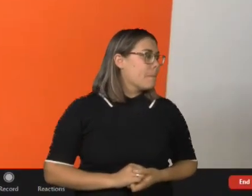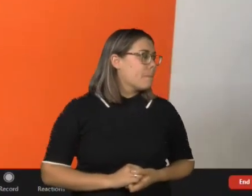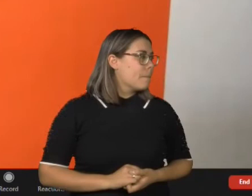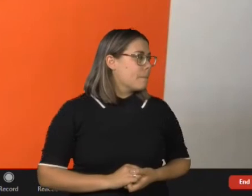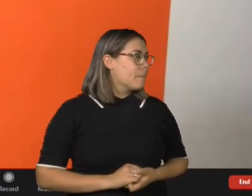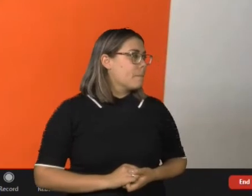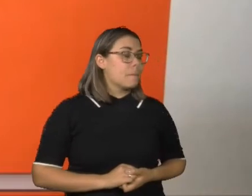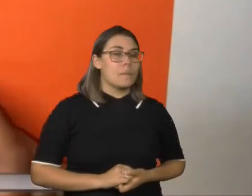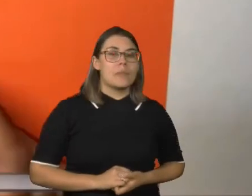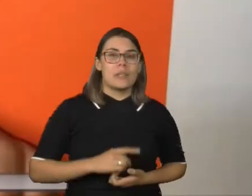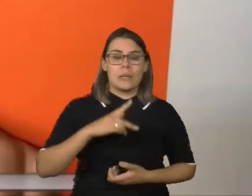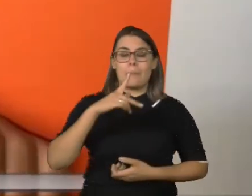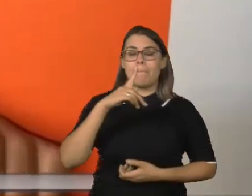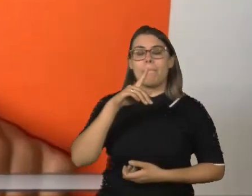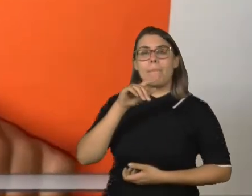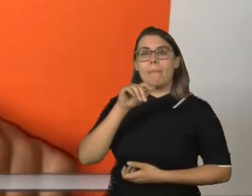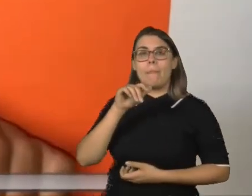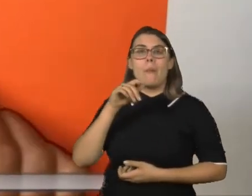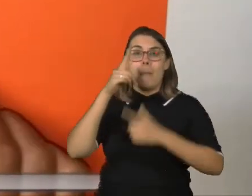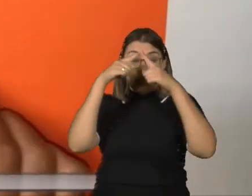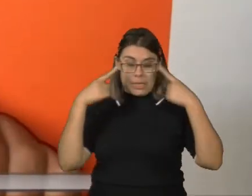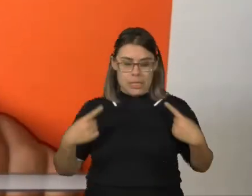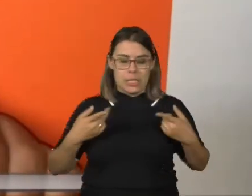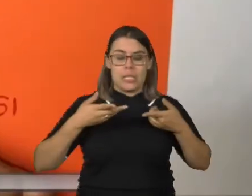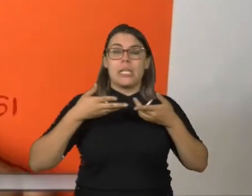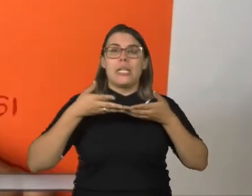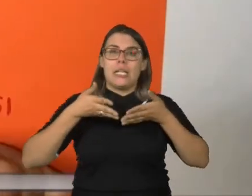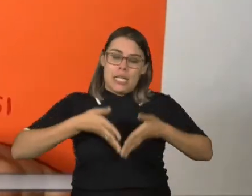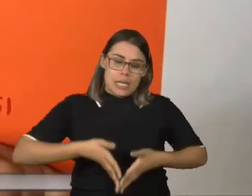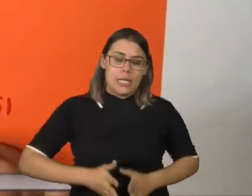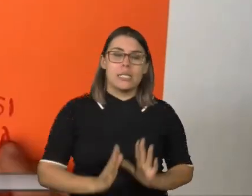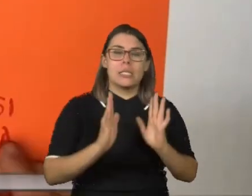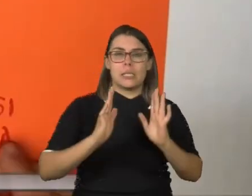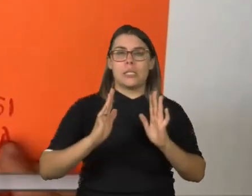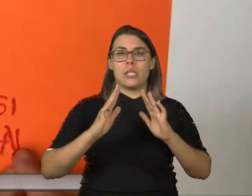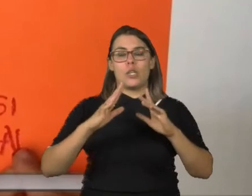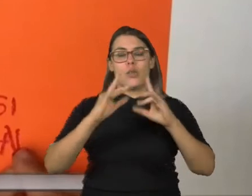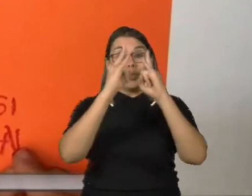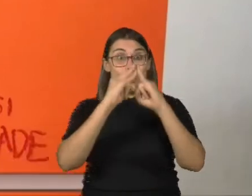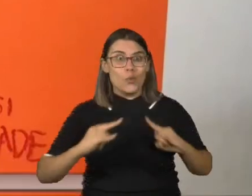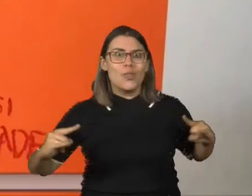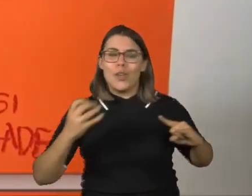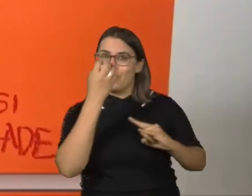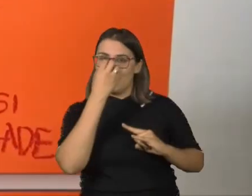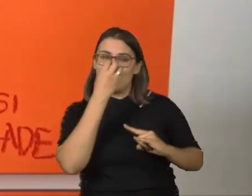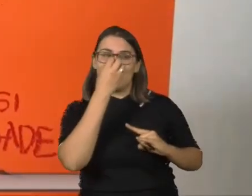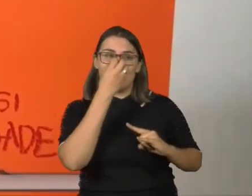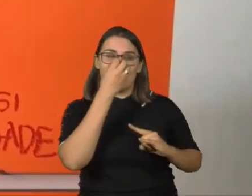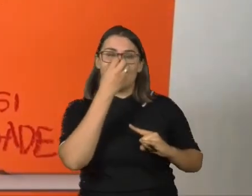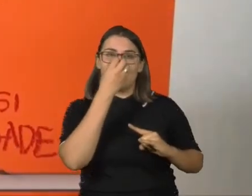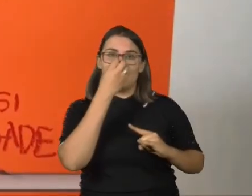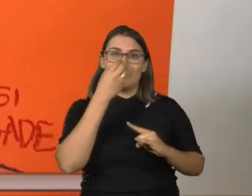Patrícia Stankovic nasceu numa família circense, onde a diversidade e a sensibilidade artística se viam notáveis no